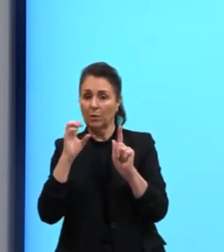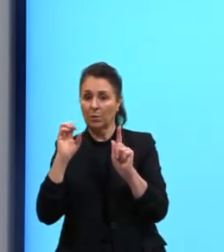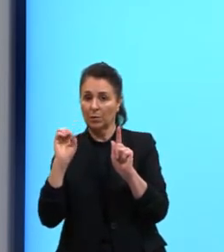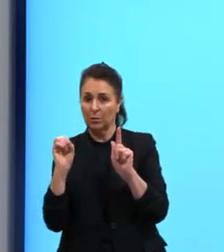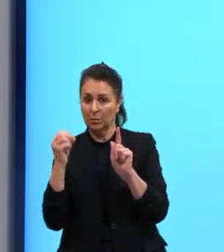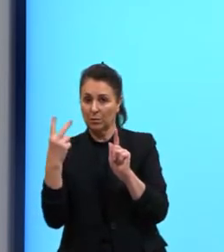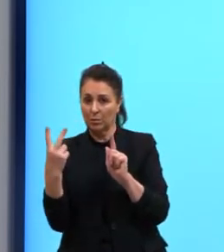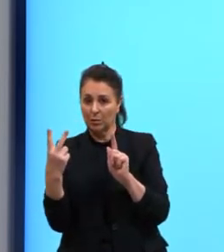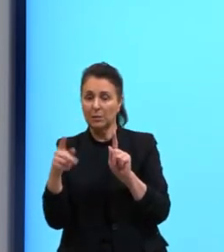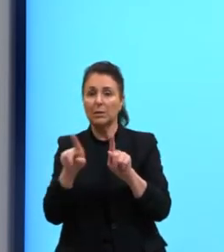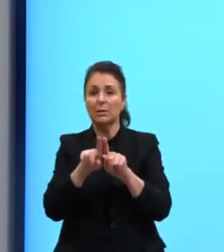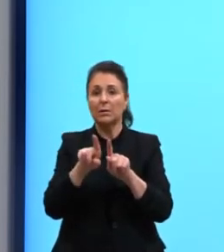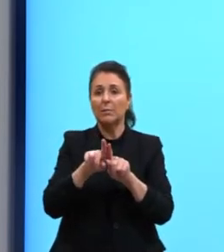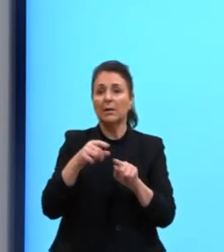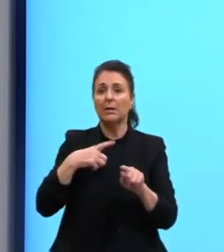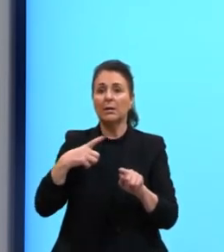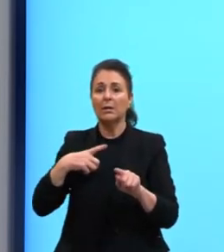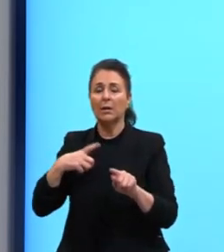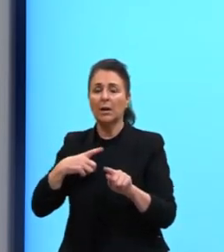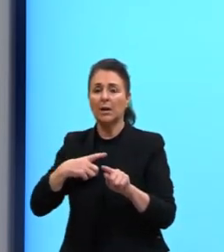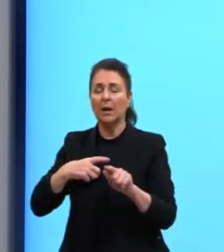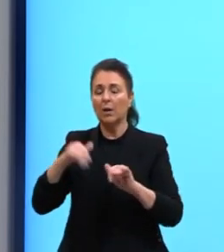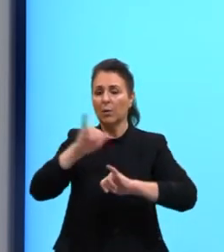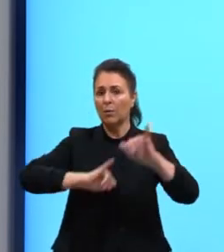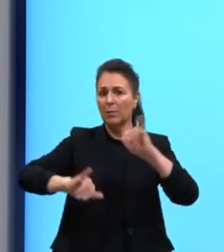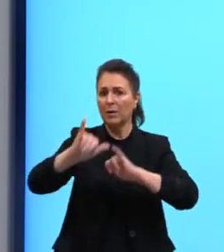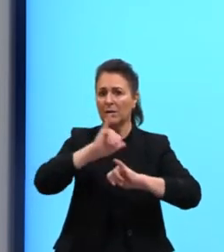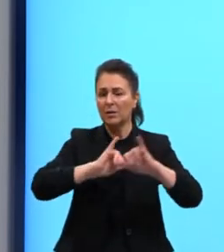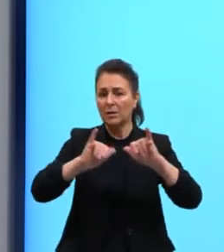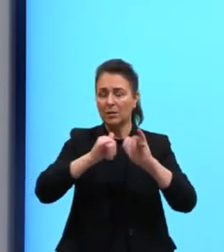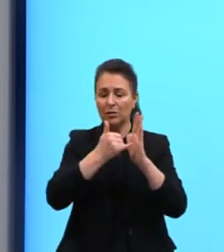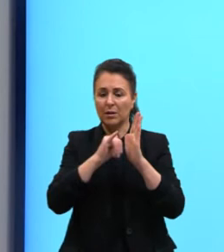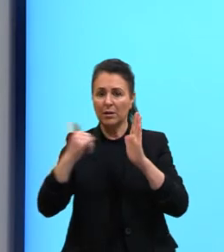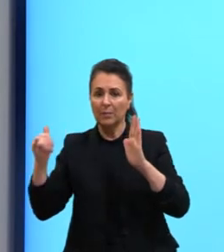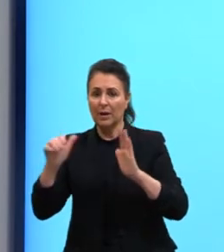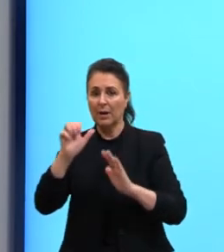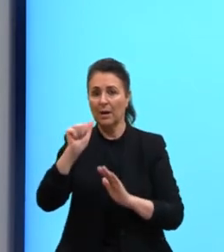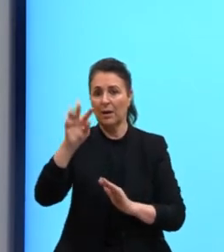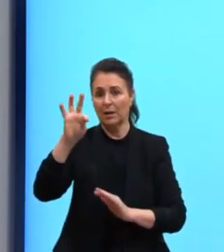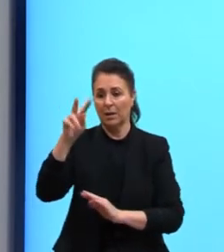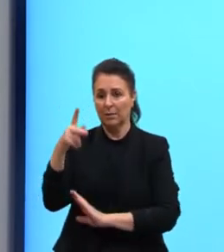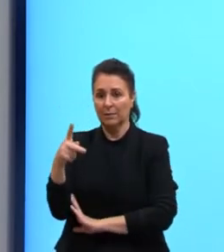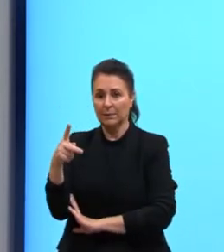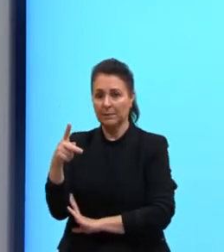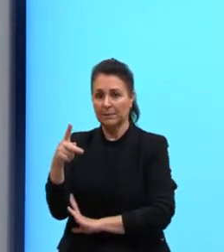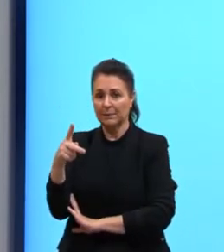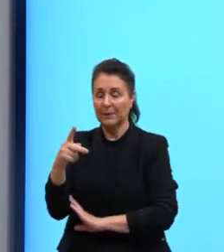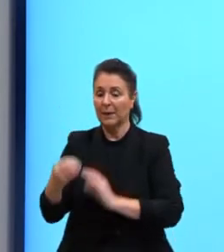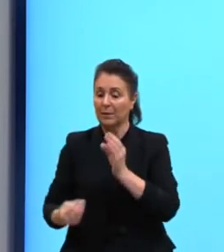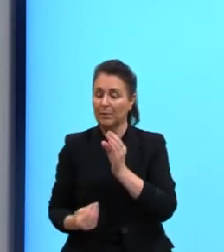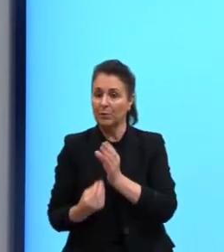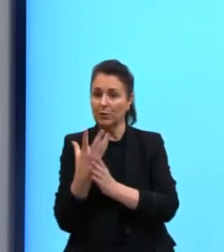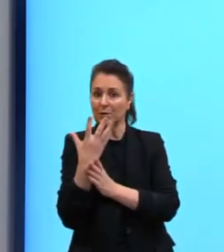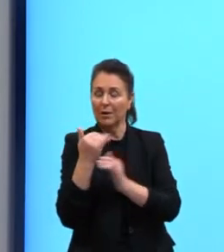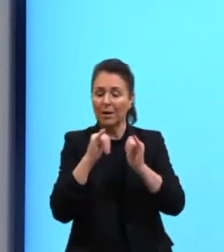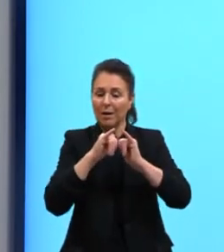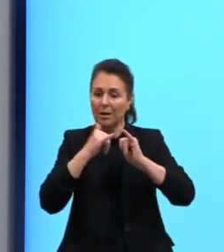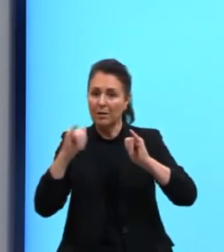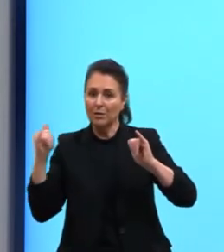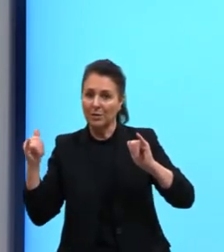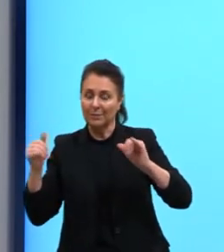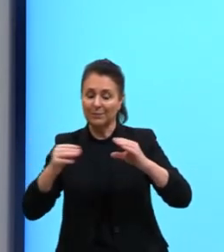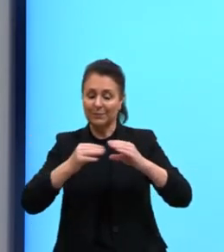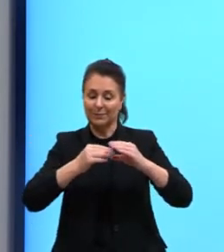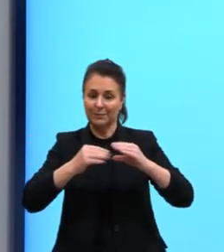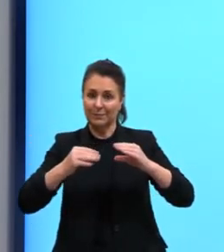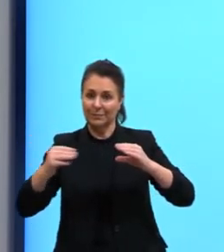Então, ó. Energia química. E vai ser produzida energia química. ATP, ó. Tá? A energia. A mitocôndria.